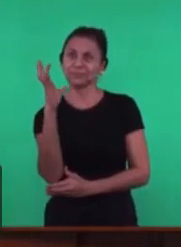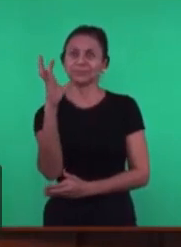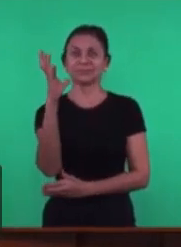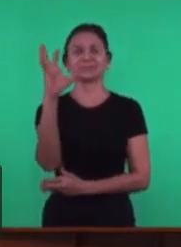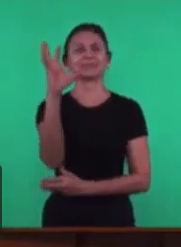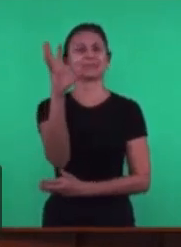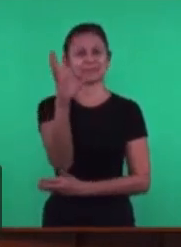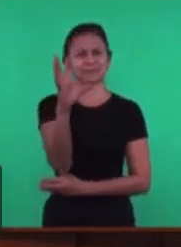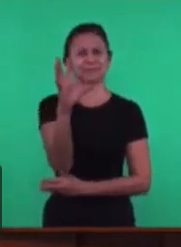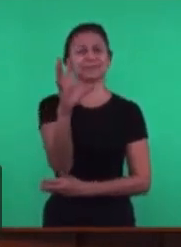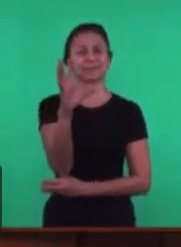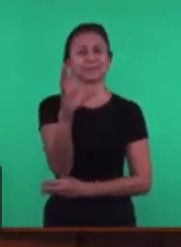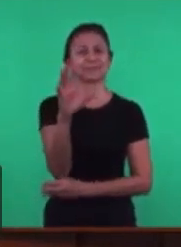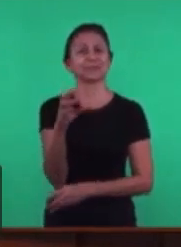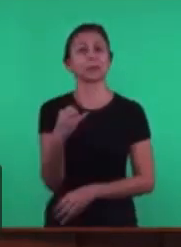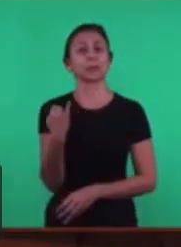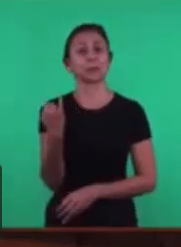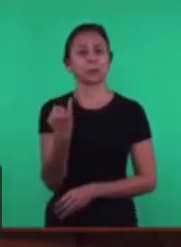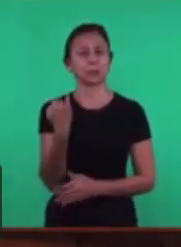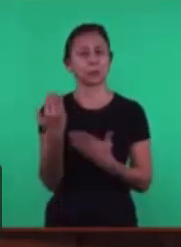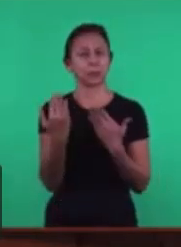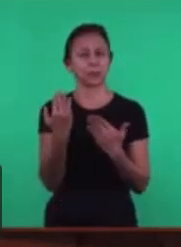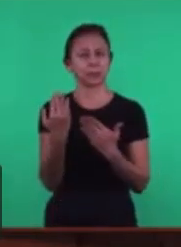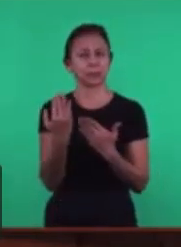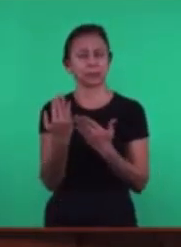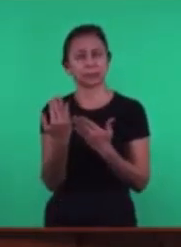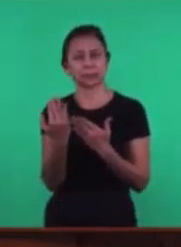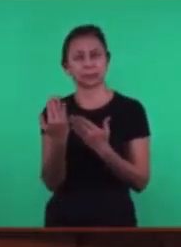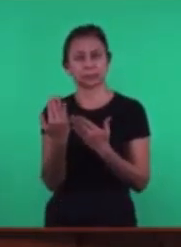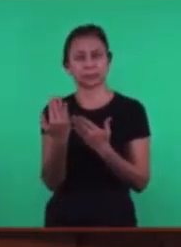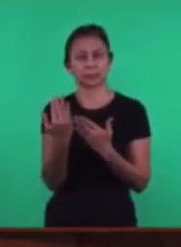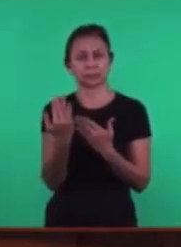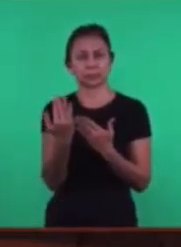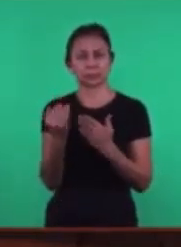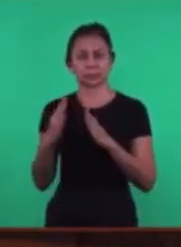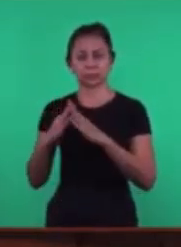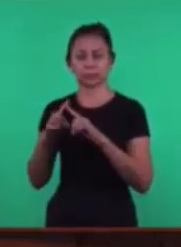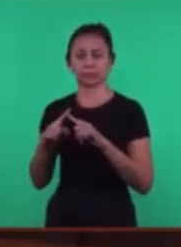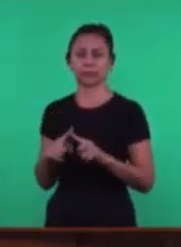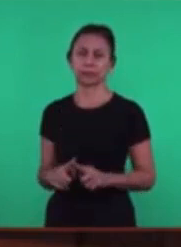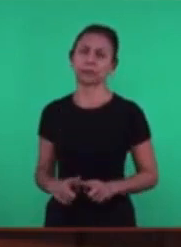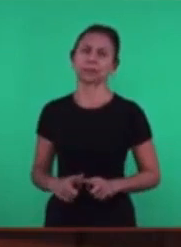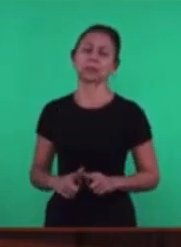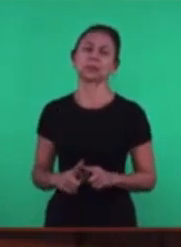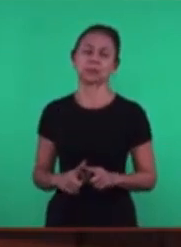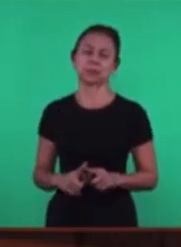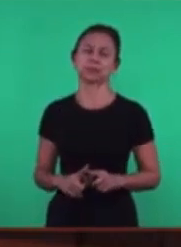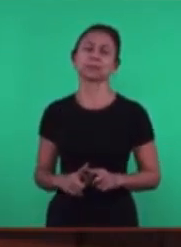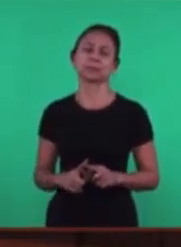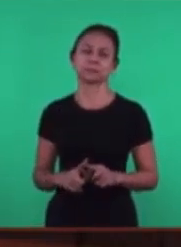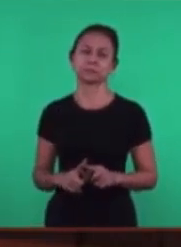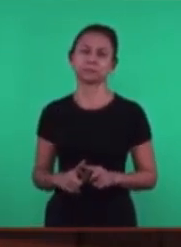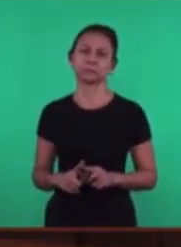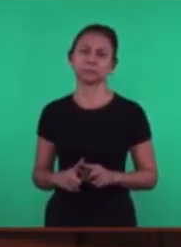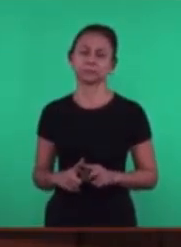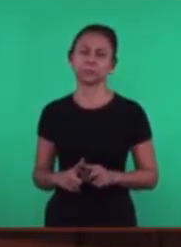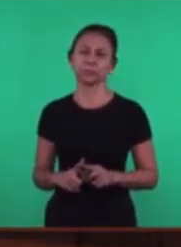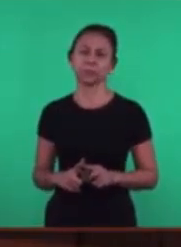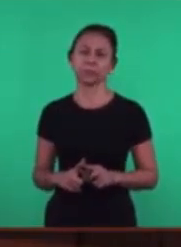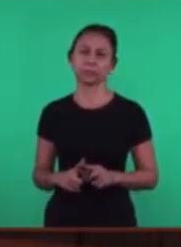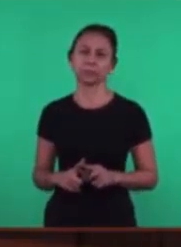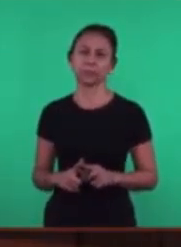É notar Que dentro Da semente É que está A vida Aqueles elementos Tão